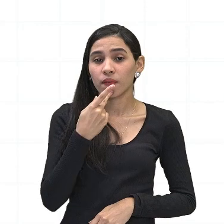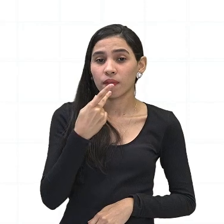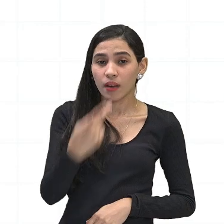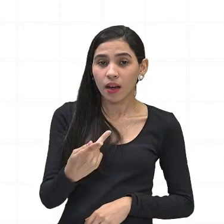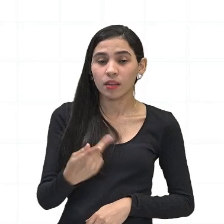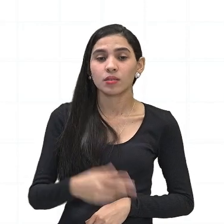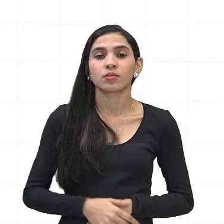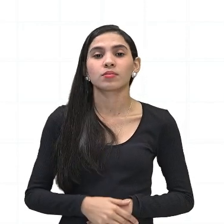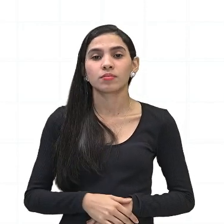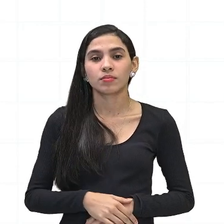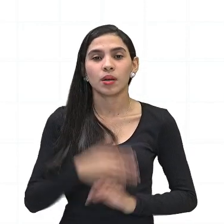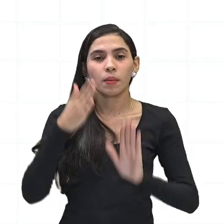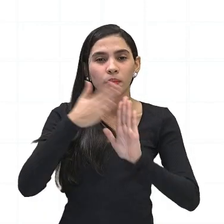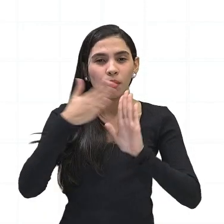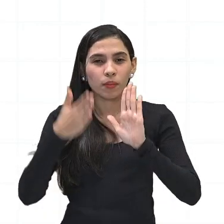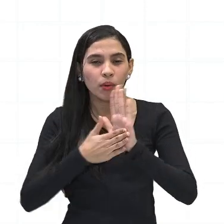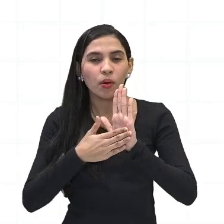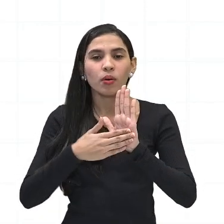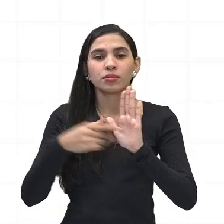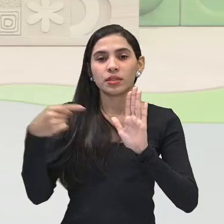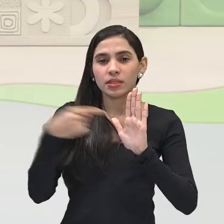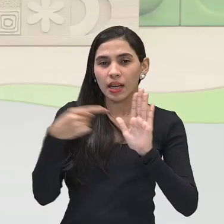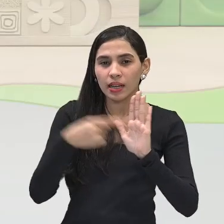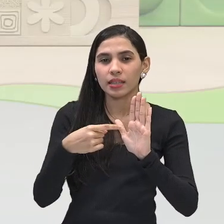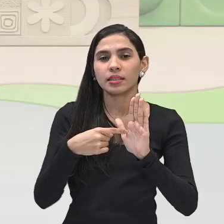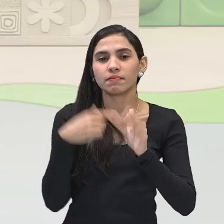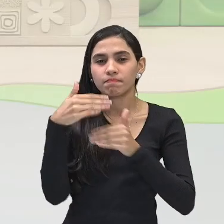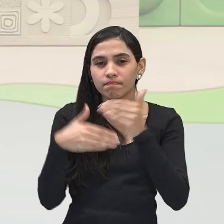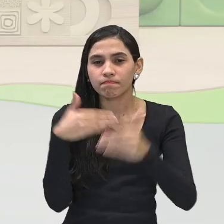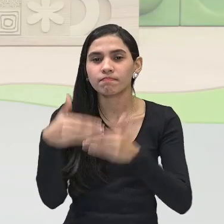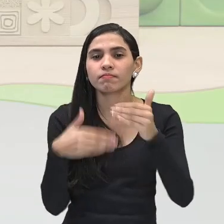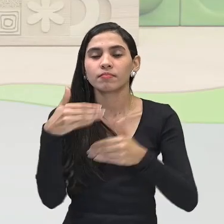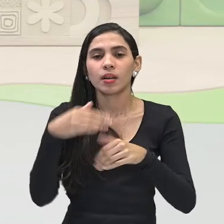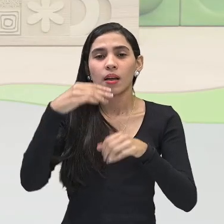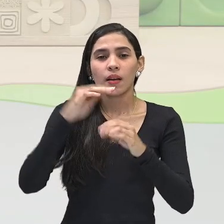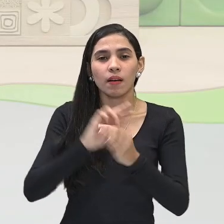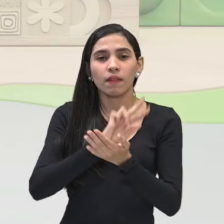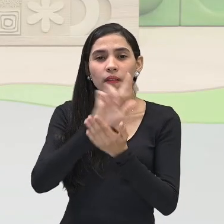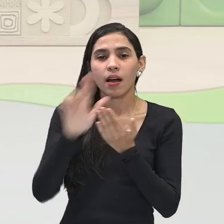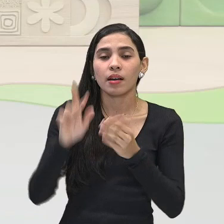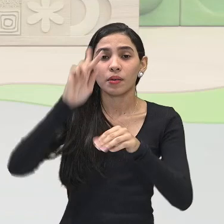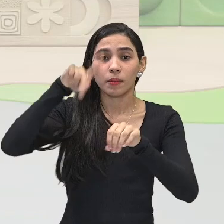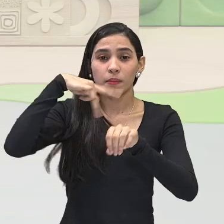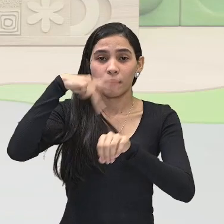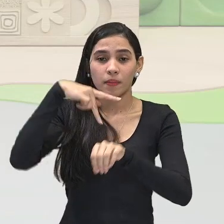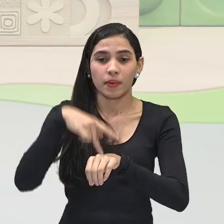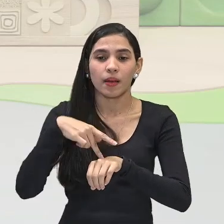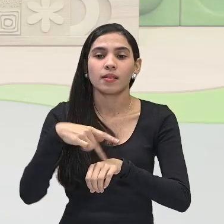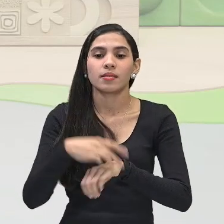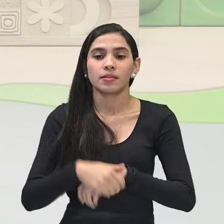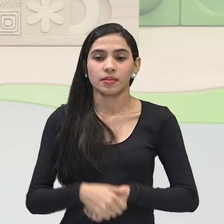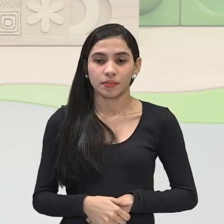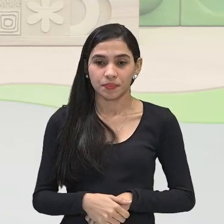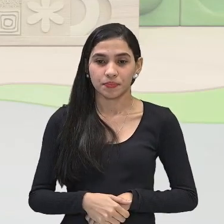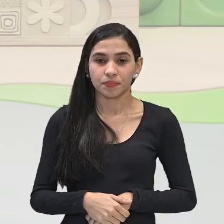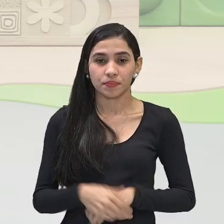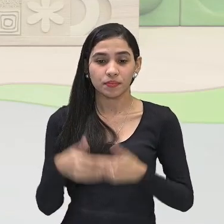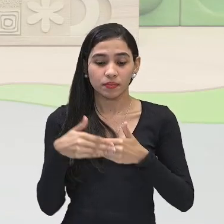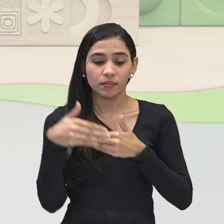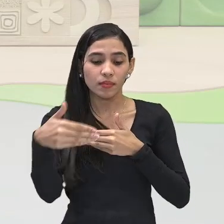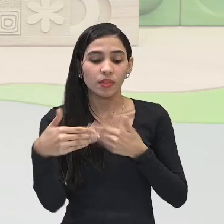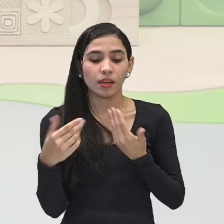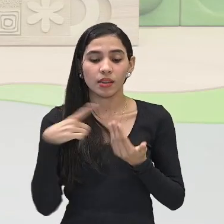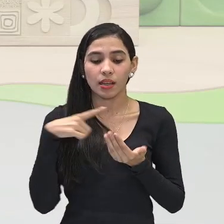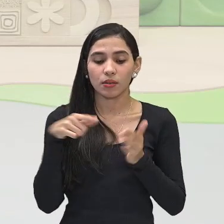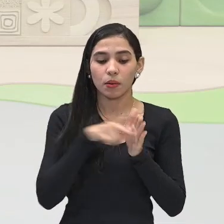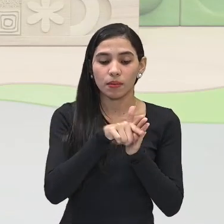medidas estão sendo tomadas por vários países, né, que, a partir de pesquisas